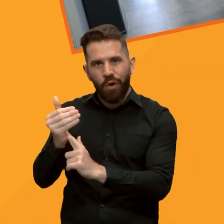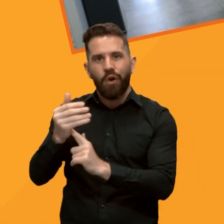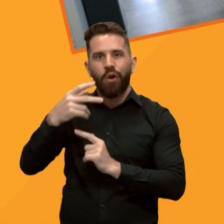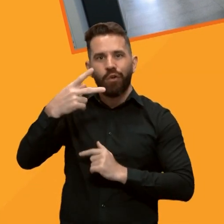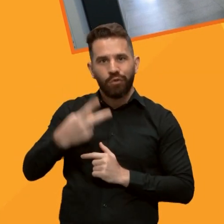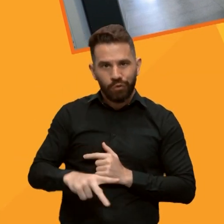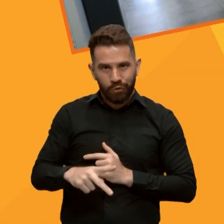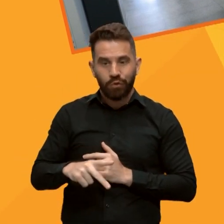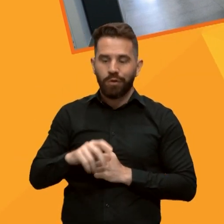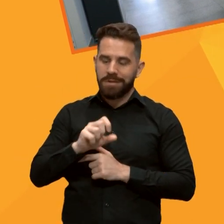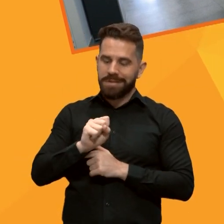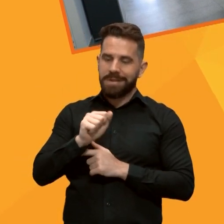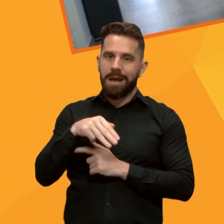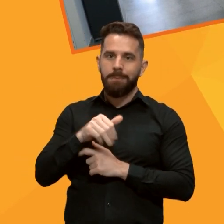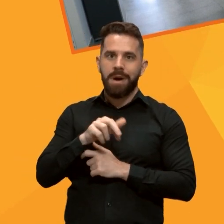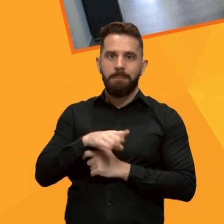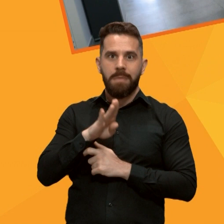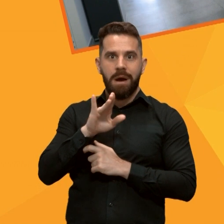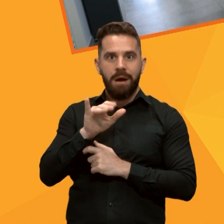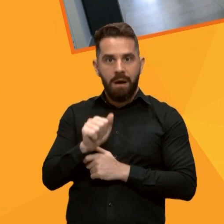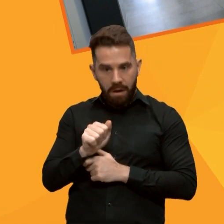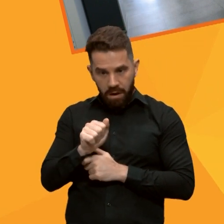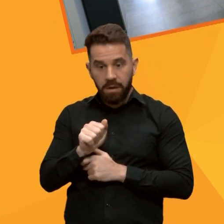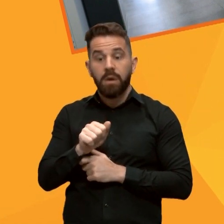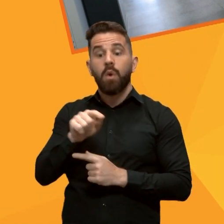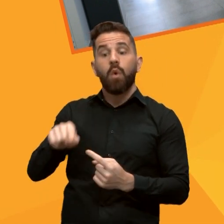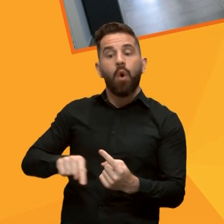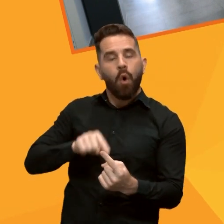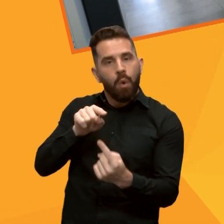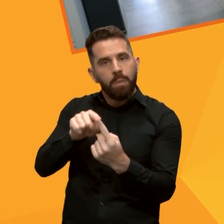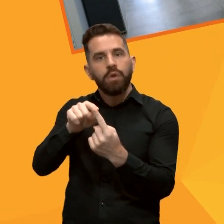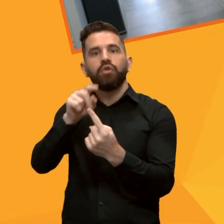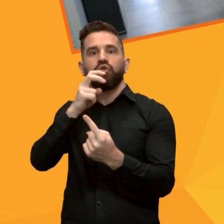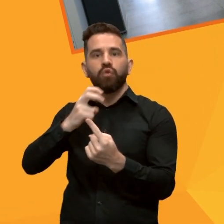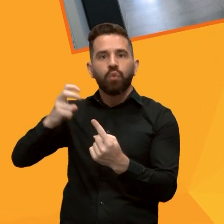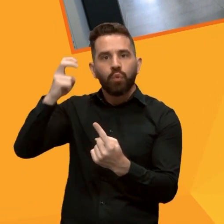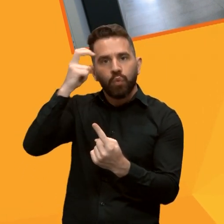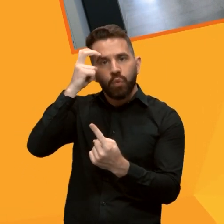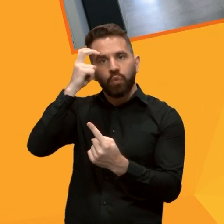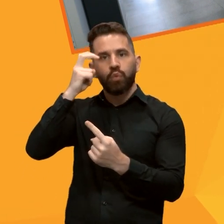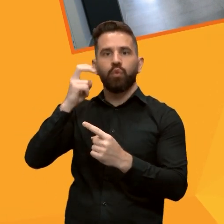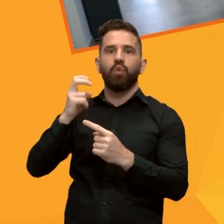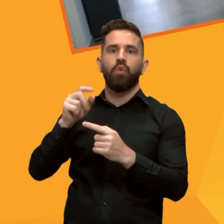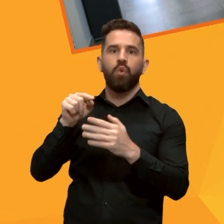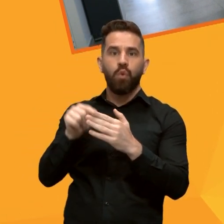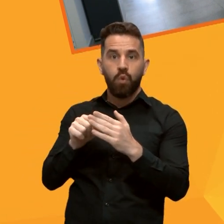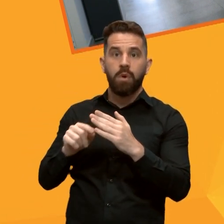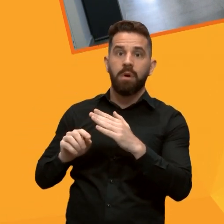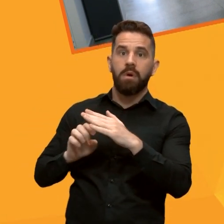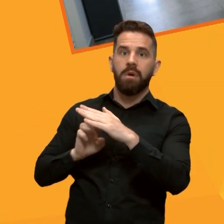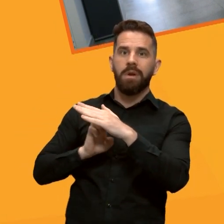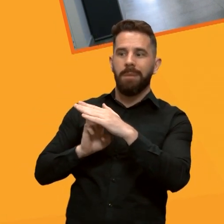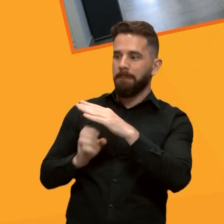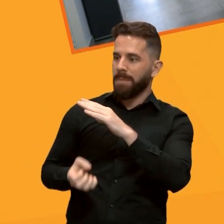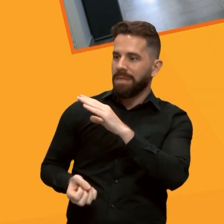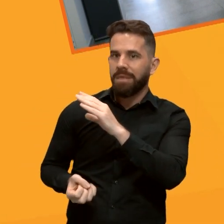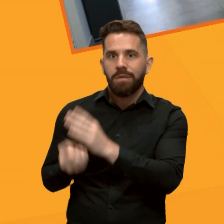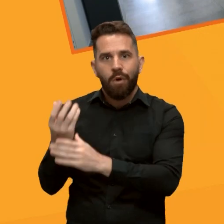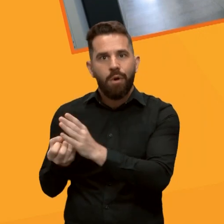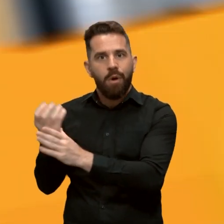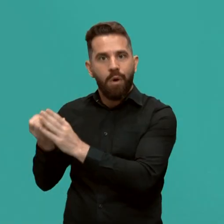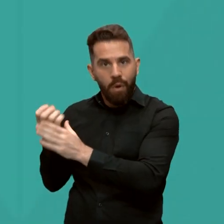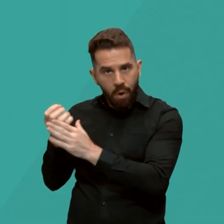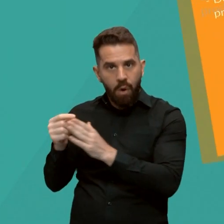e tecnológico destinado ao fortalecimento da cultura empreendedora, do avanço científico e tecnológico e da